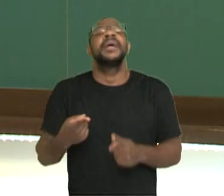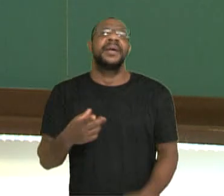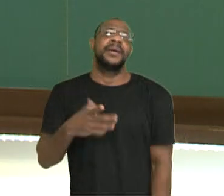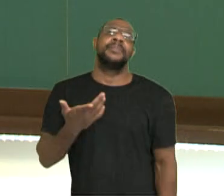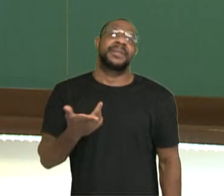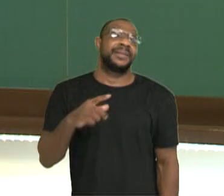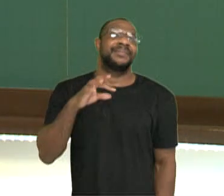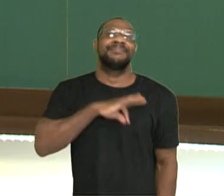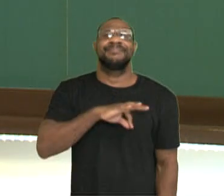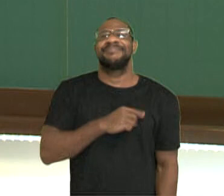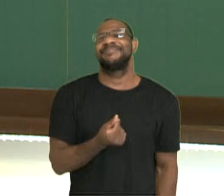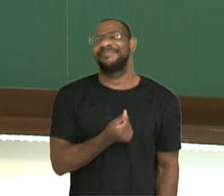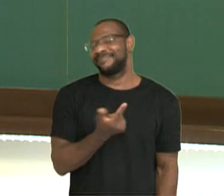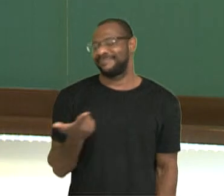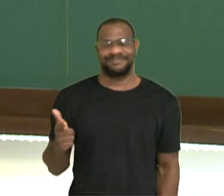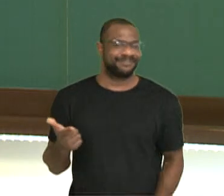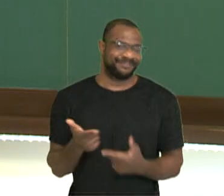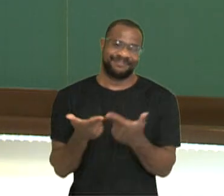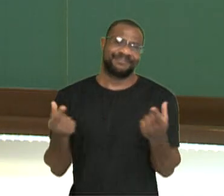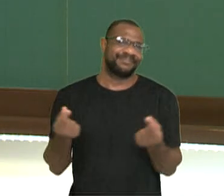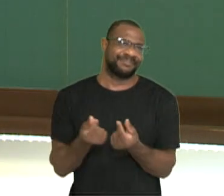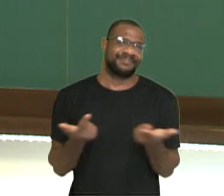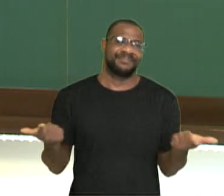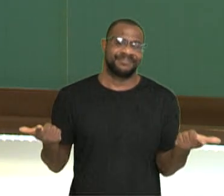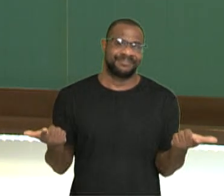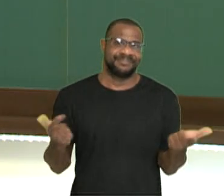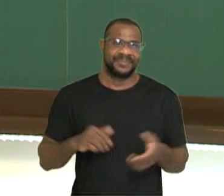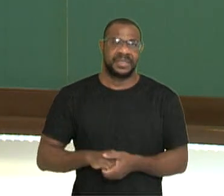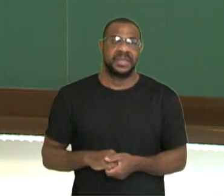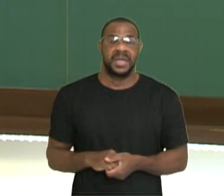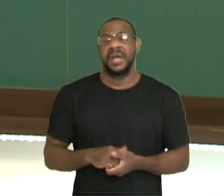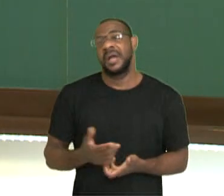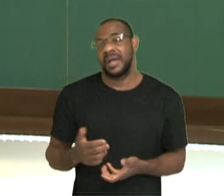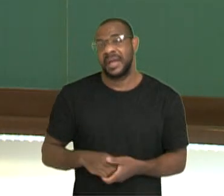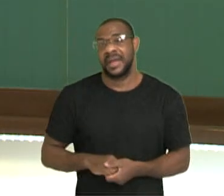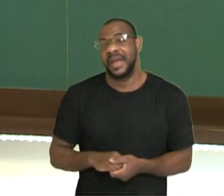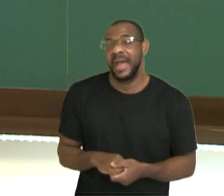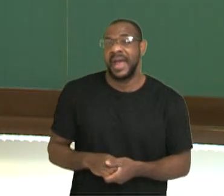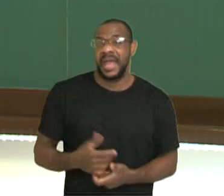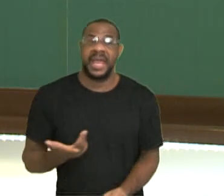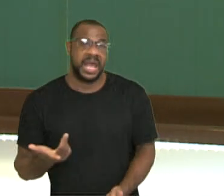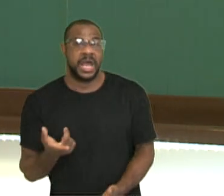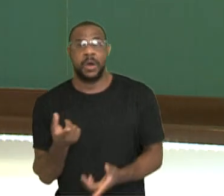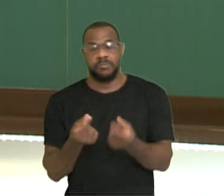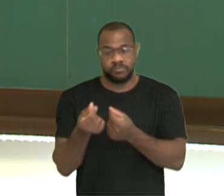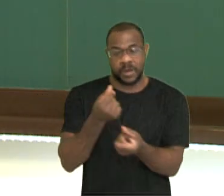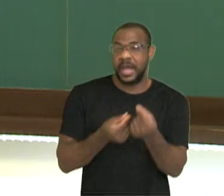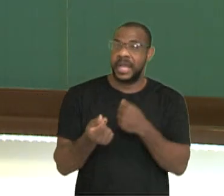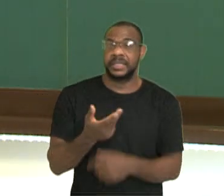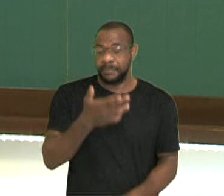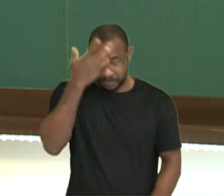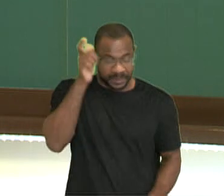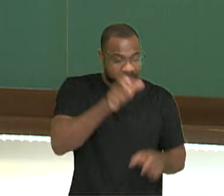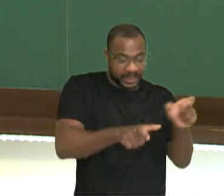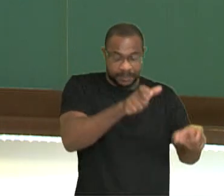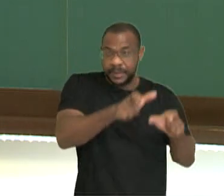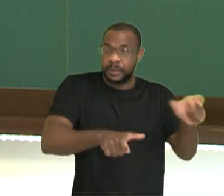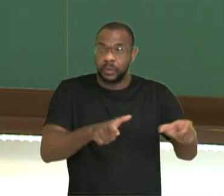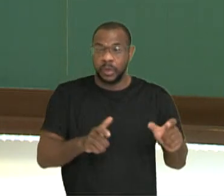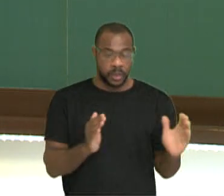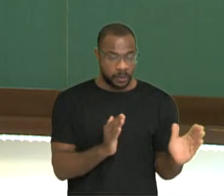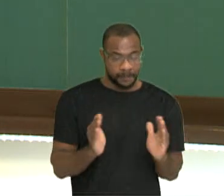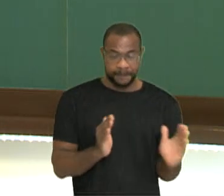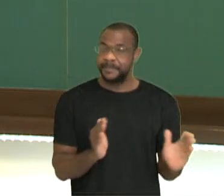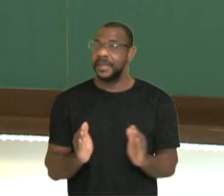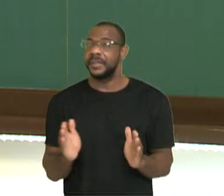conceito de renda per capita, então aquela renda média por pessoa em um determinado período e em um determinado